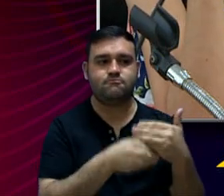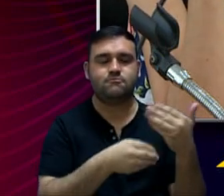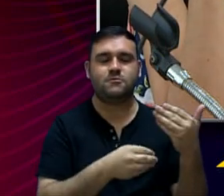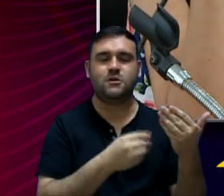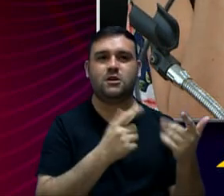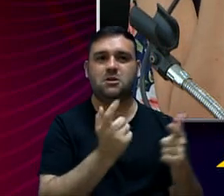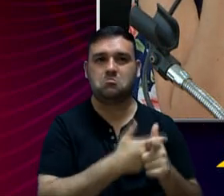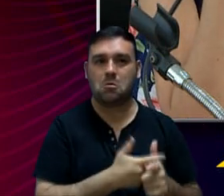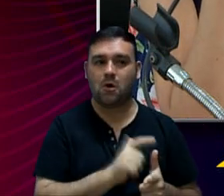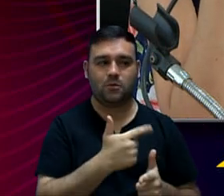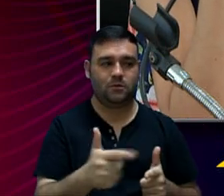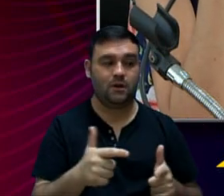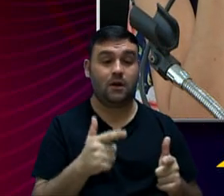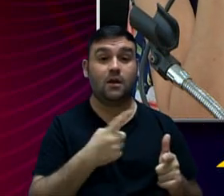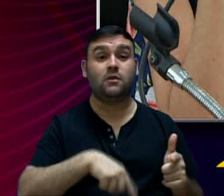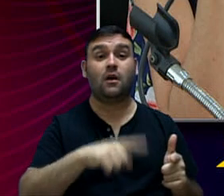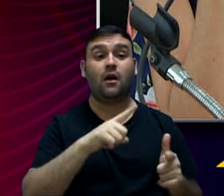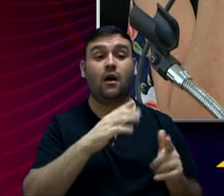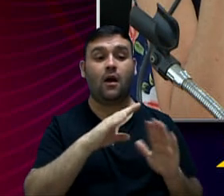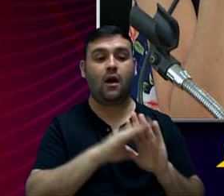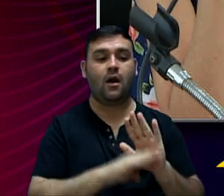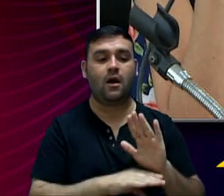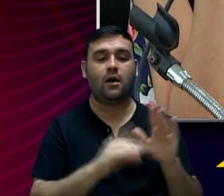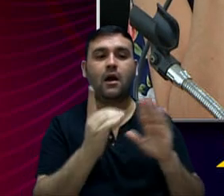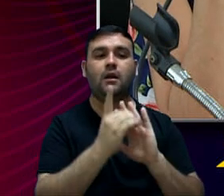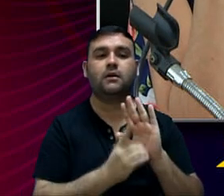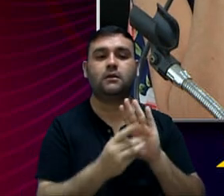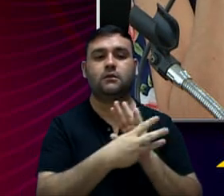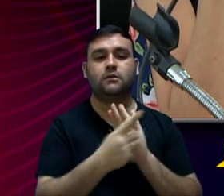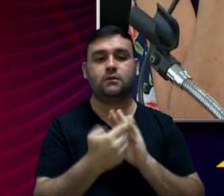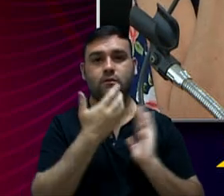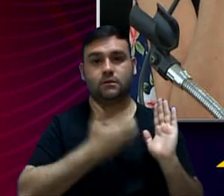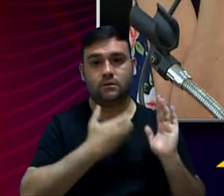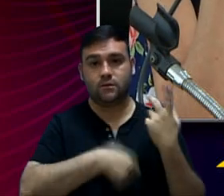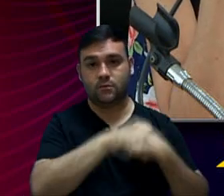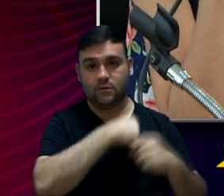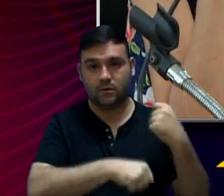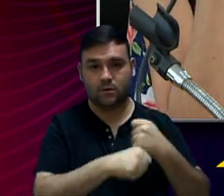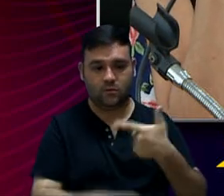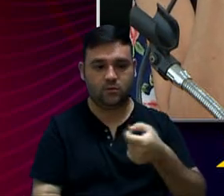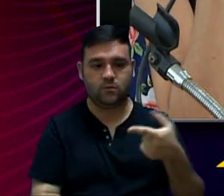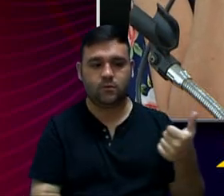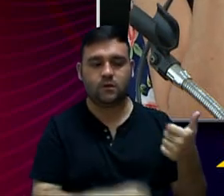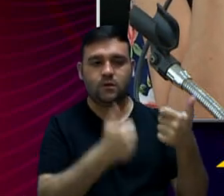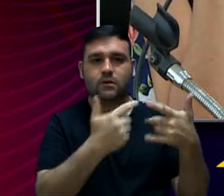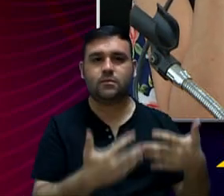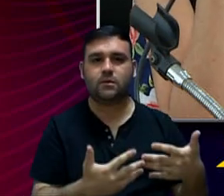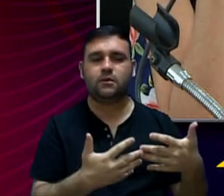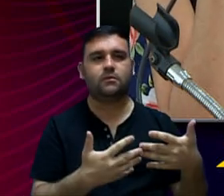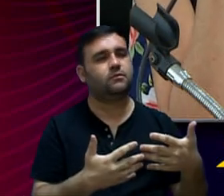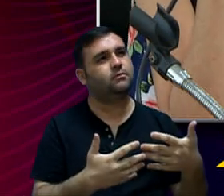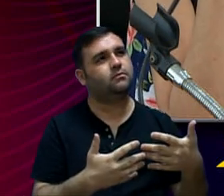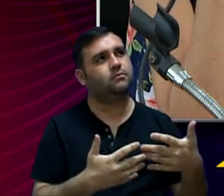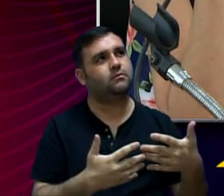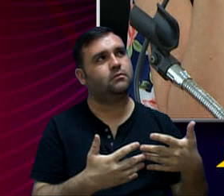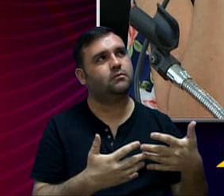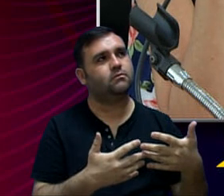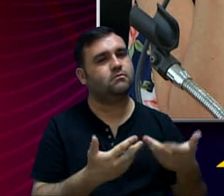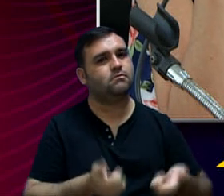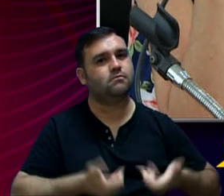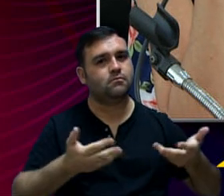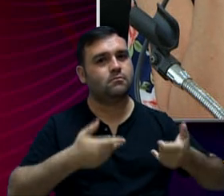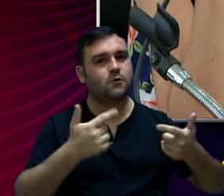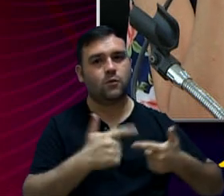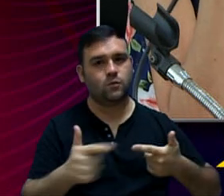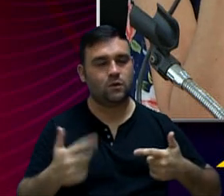da receita. O que nós temos na lei, o decreto, é que é 31 de dezembro de 2021, não haja maiores gastos. Então, a